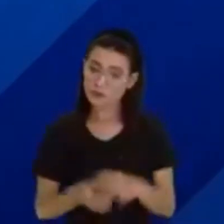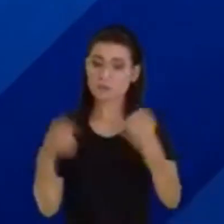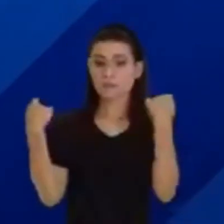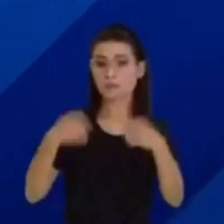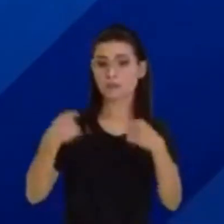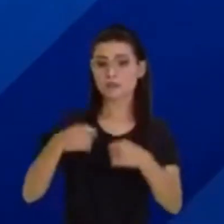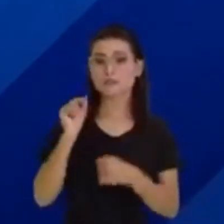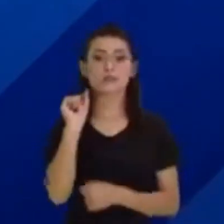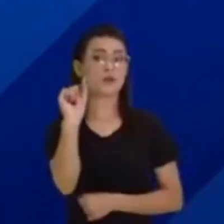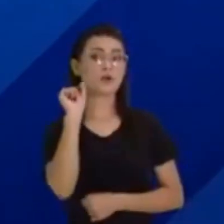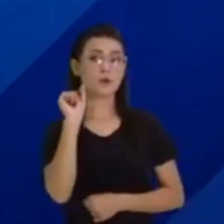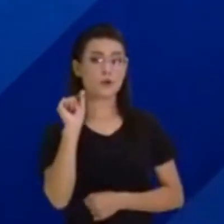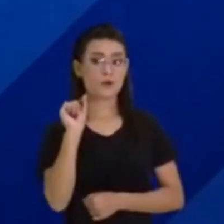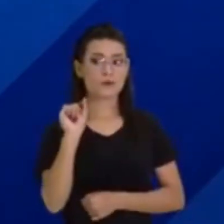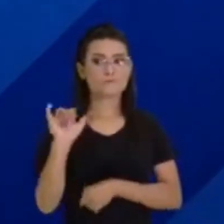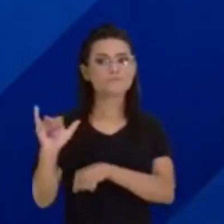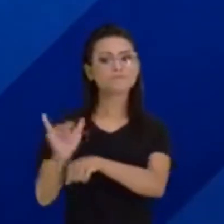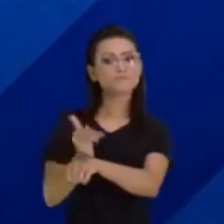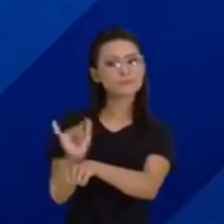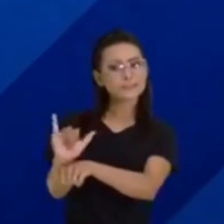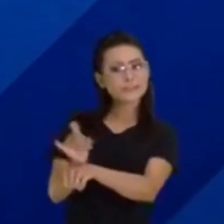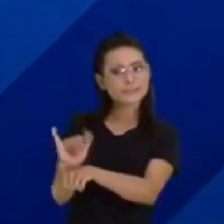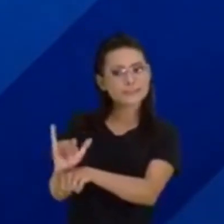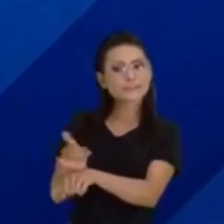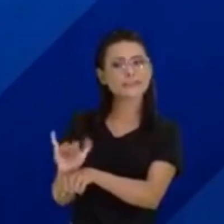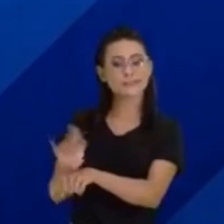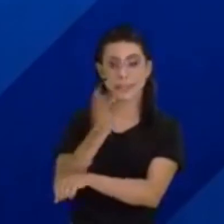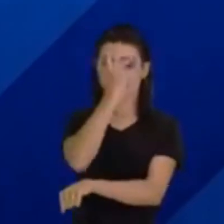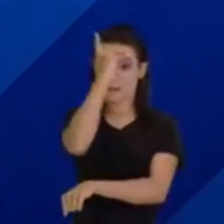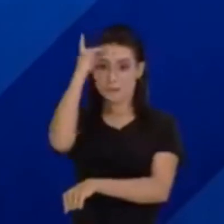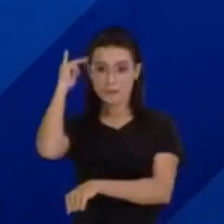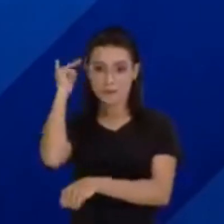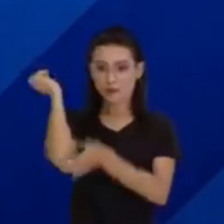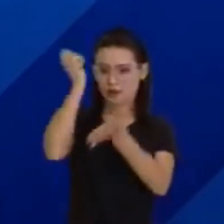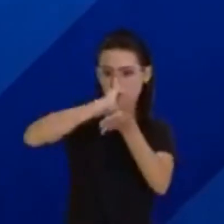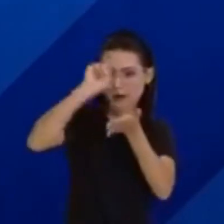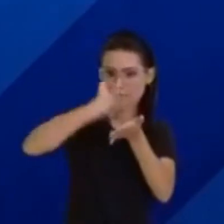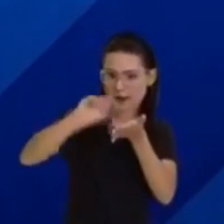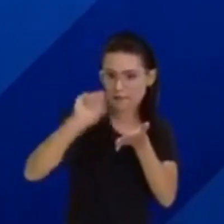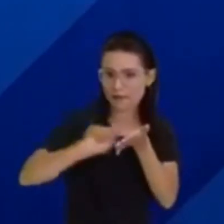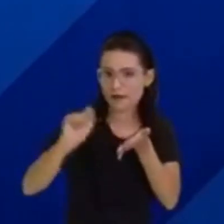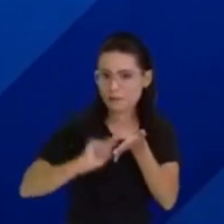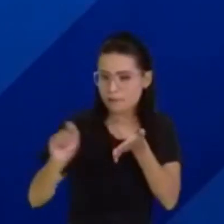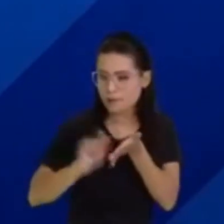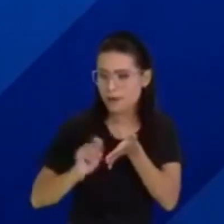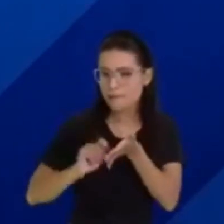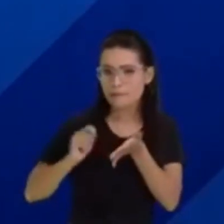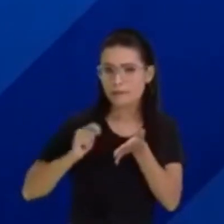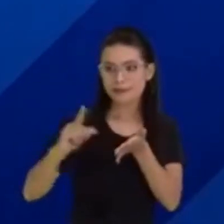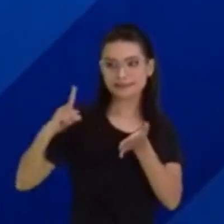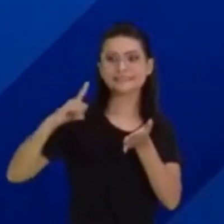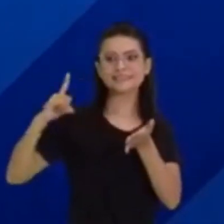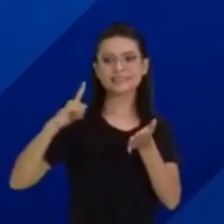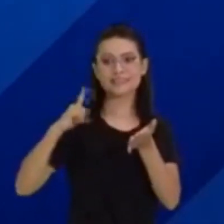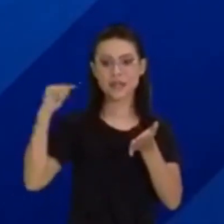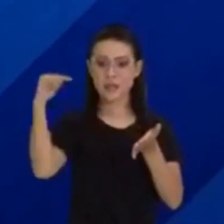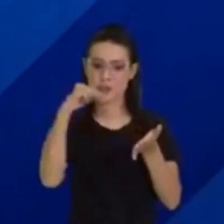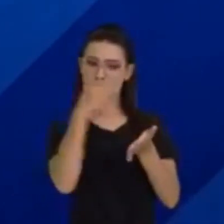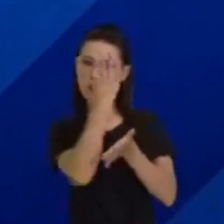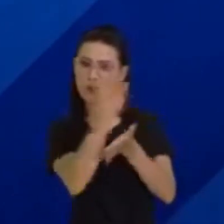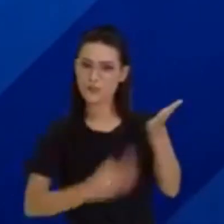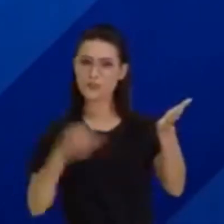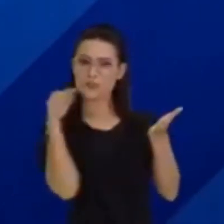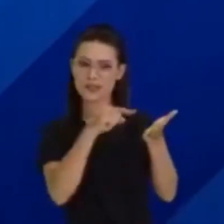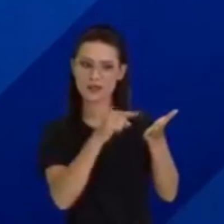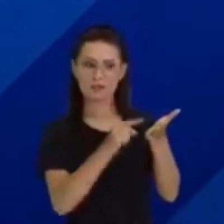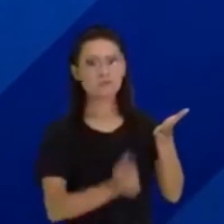existem algumas estratégias que o produtor do texto adota para que o texto dele se torne coeso,